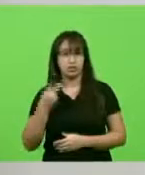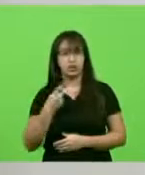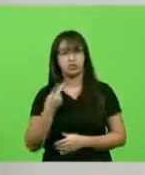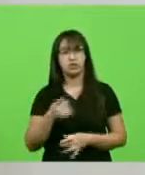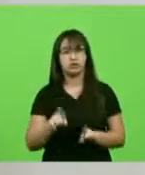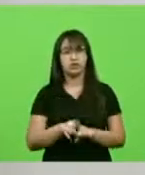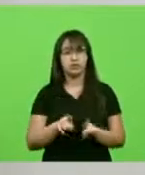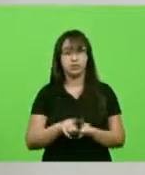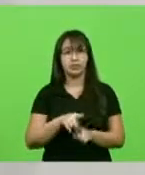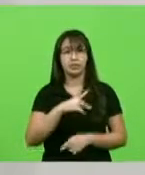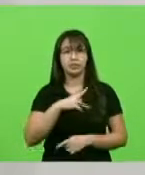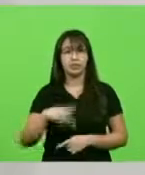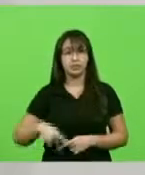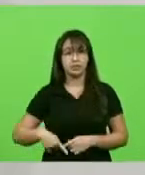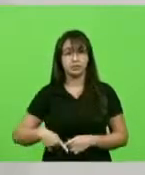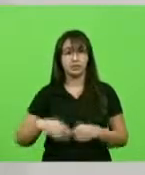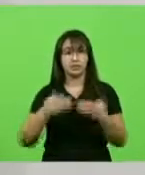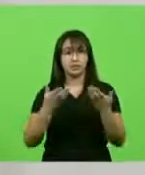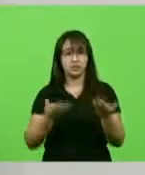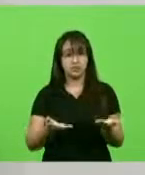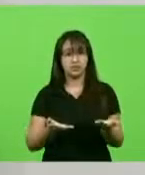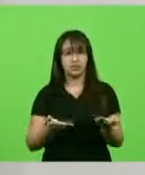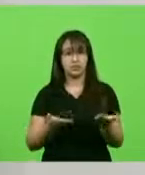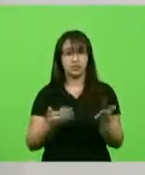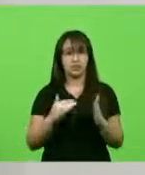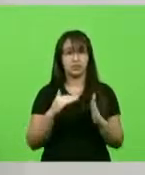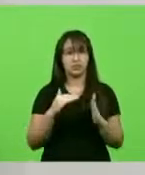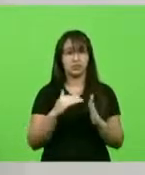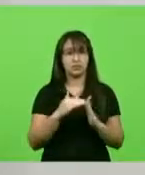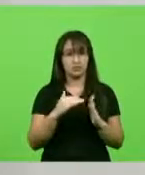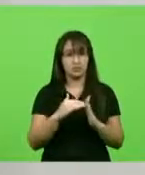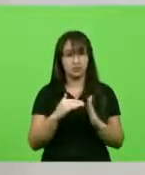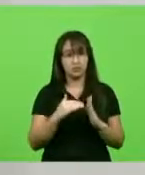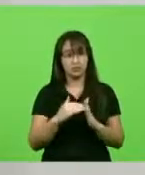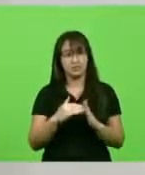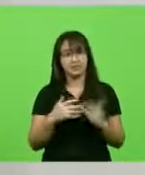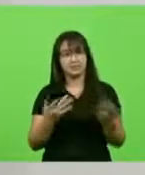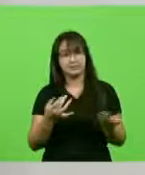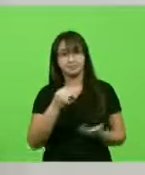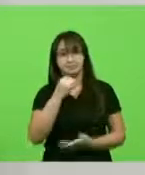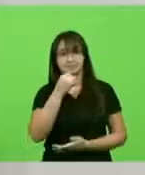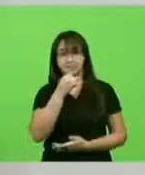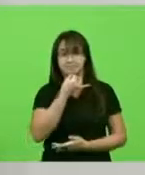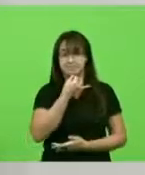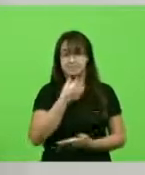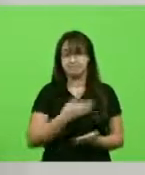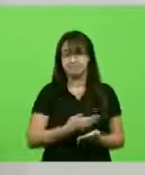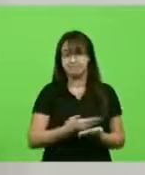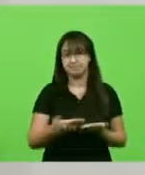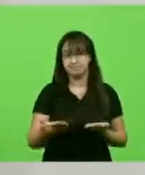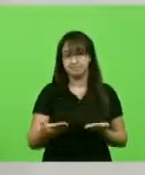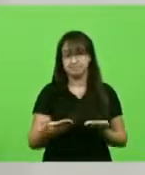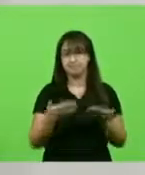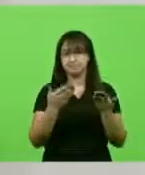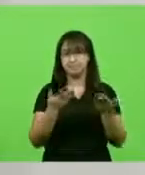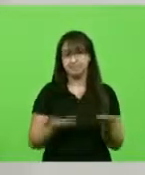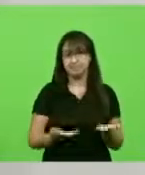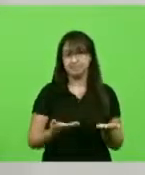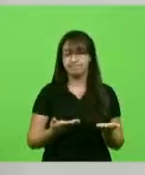mas, lamentavelmente, perdemos, deputado João Amin, o nosso